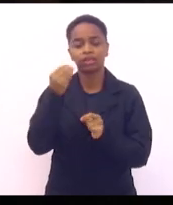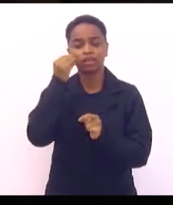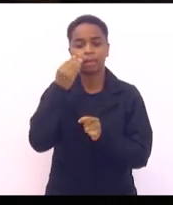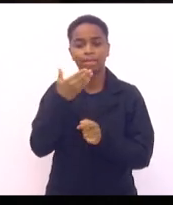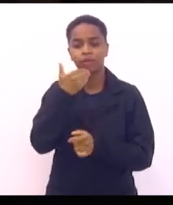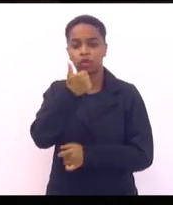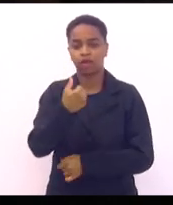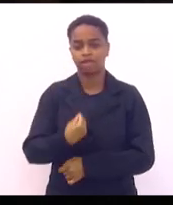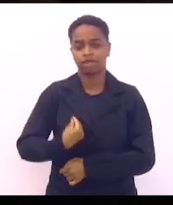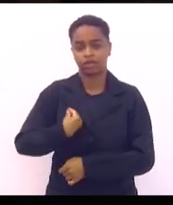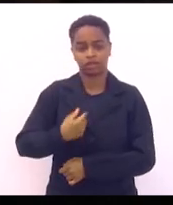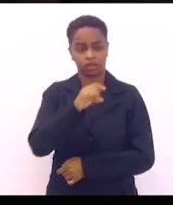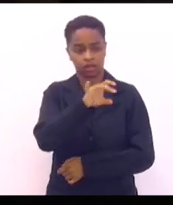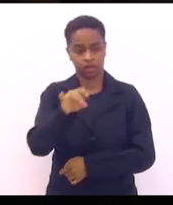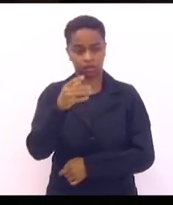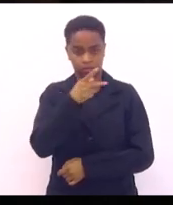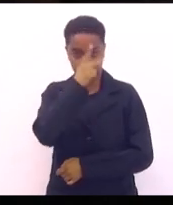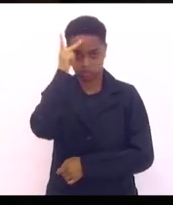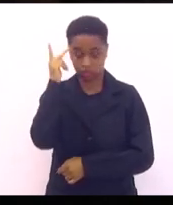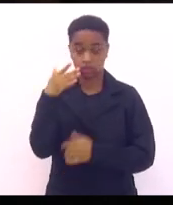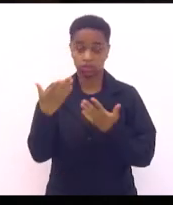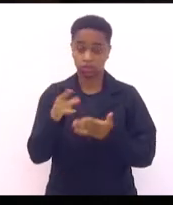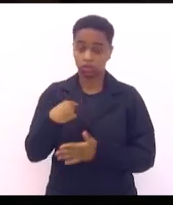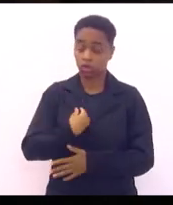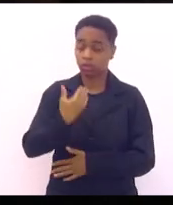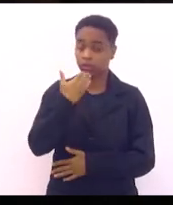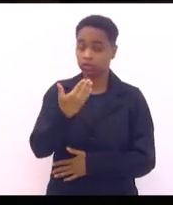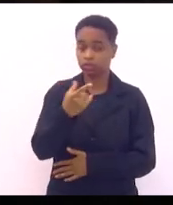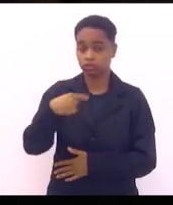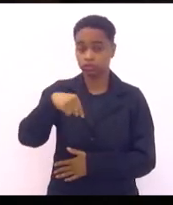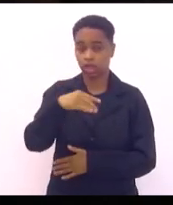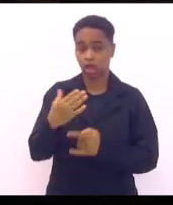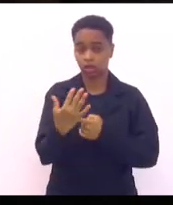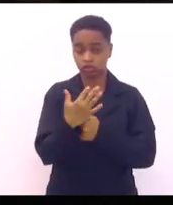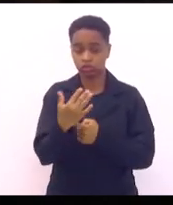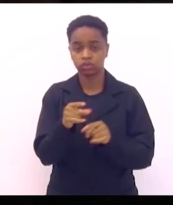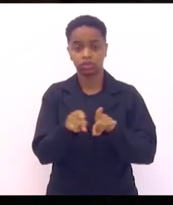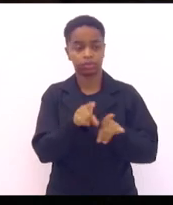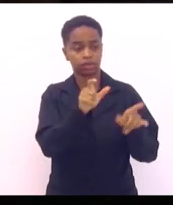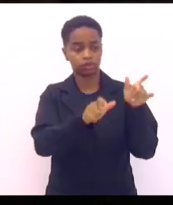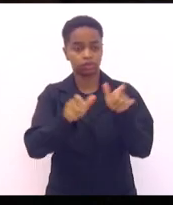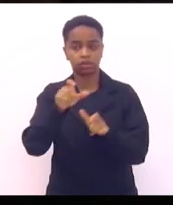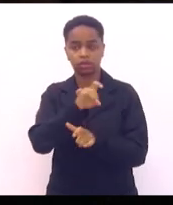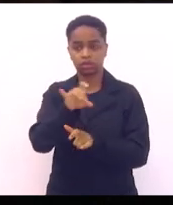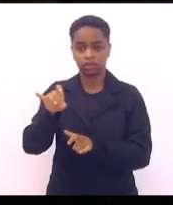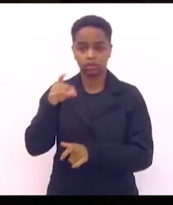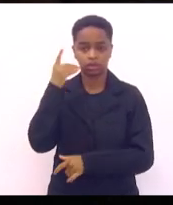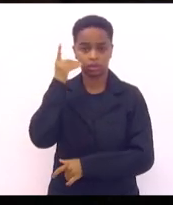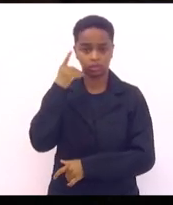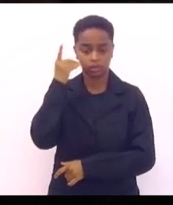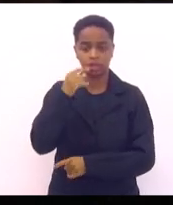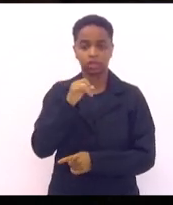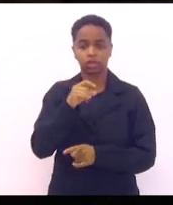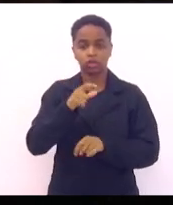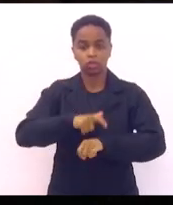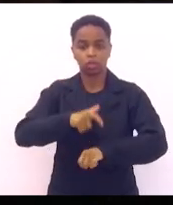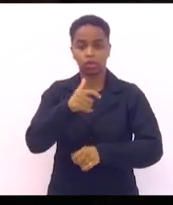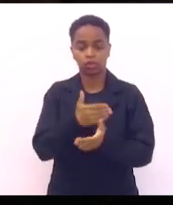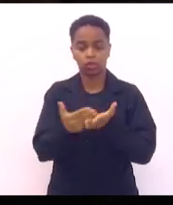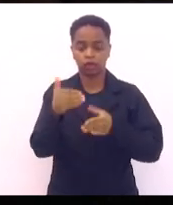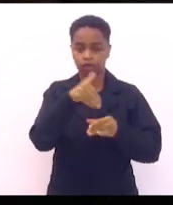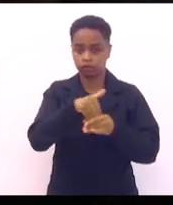pessoas. Então, pedir a colaboração, seu presidente, dos nobres deputados para quando colocar essa votação